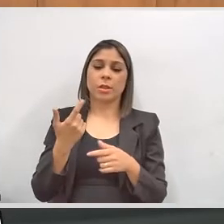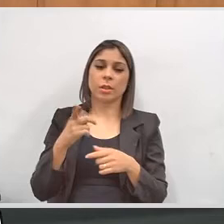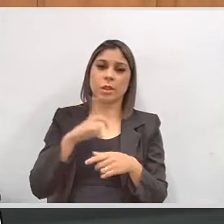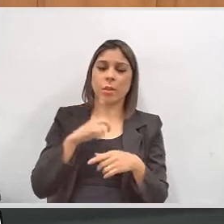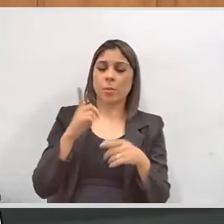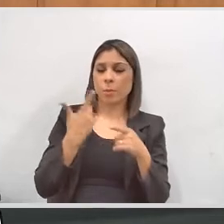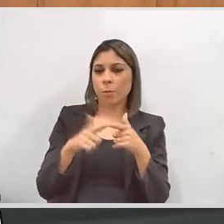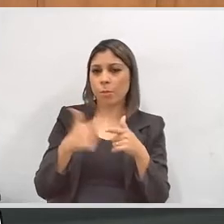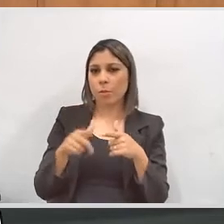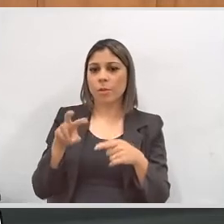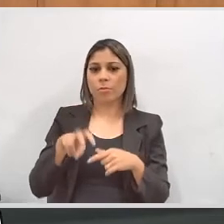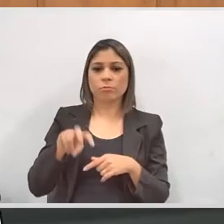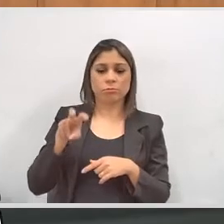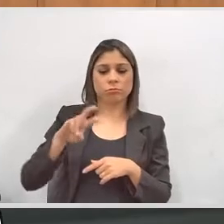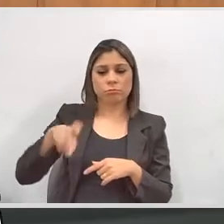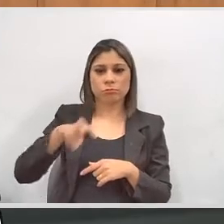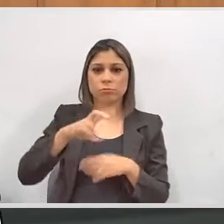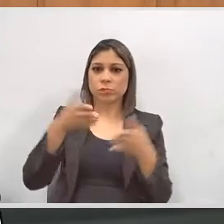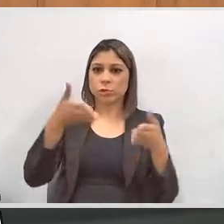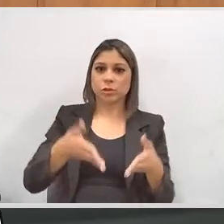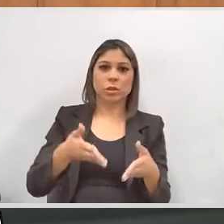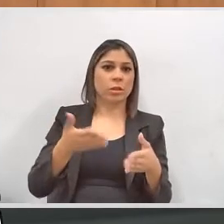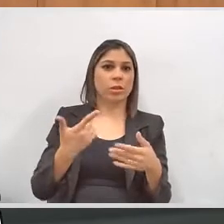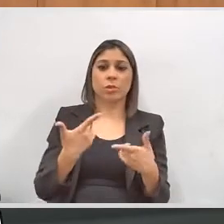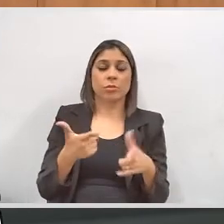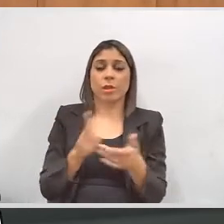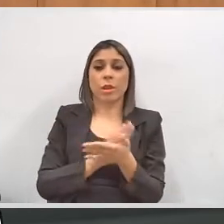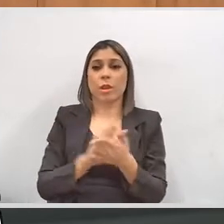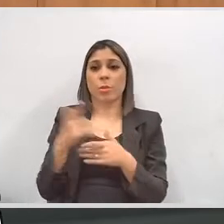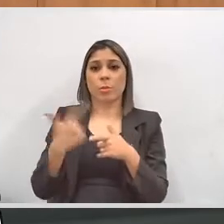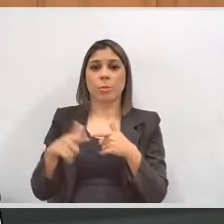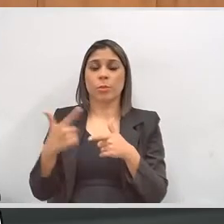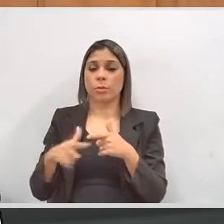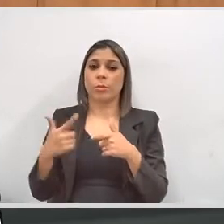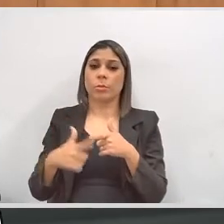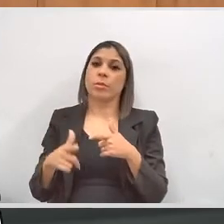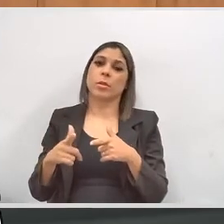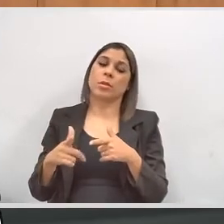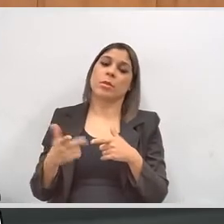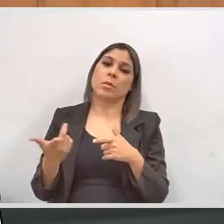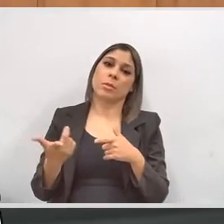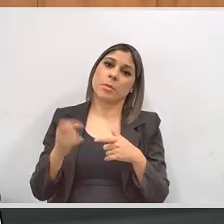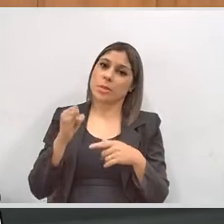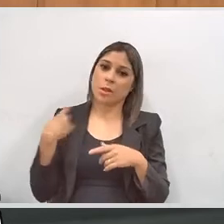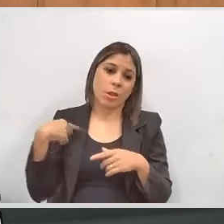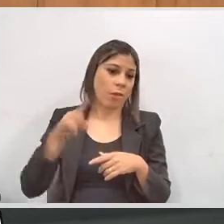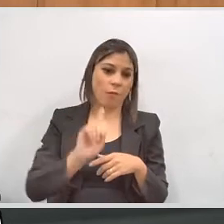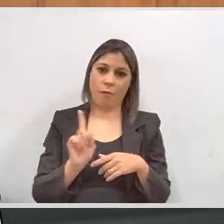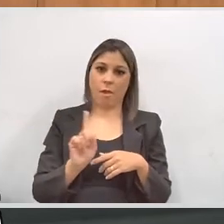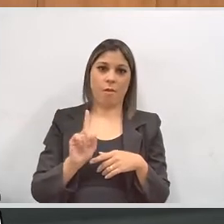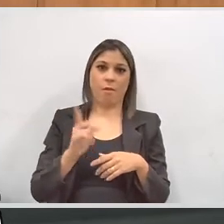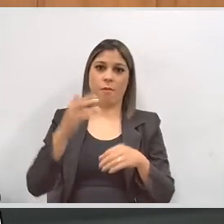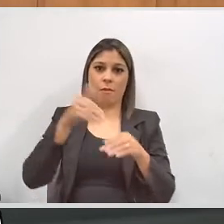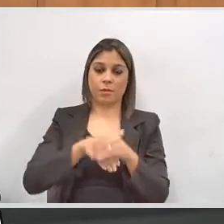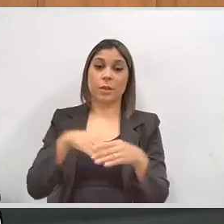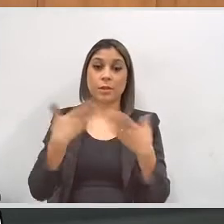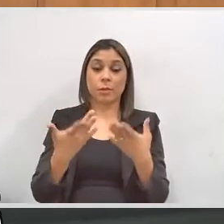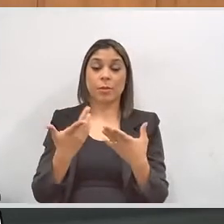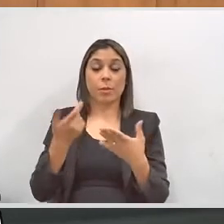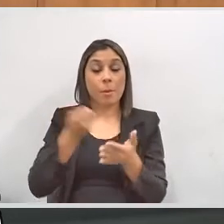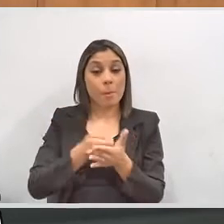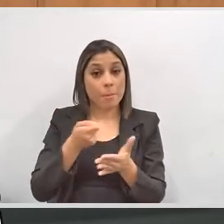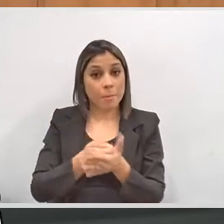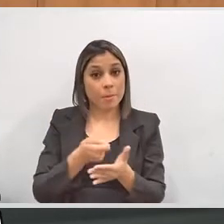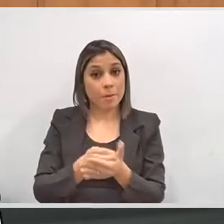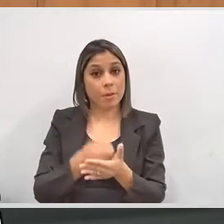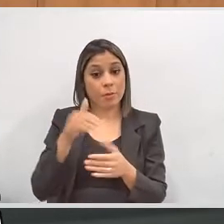problema de locomoção, ele pode optar por isso, que ele não vai ter nenhuma penalidade em relação à situação eleitoral dele. é obrigatório,